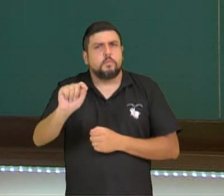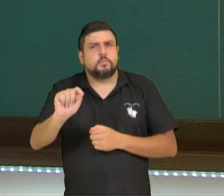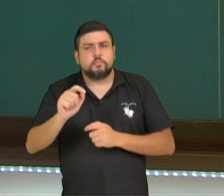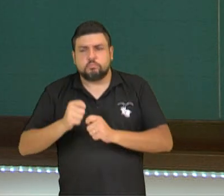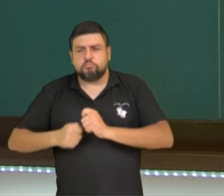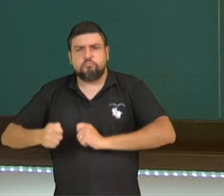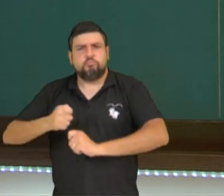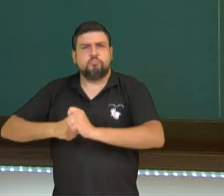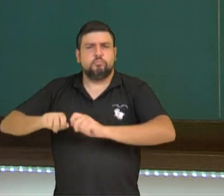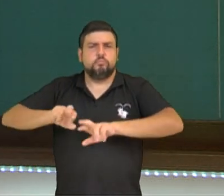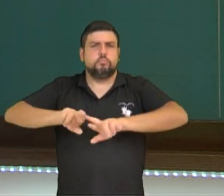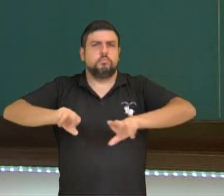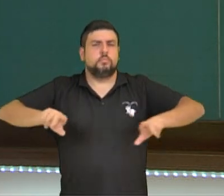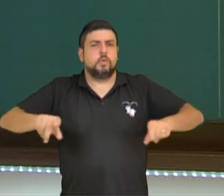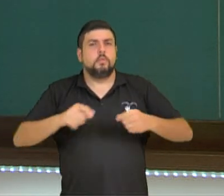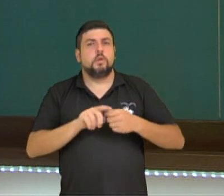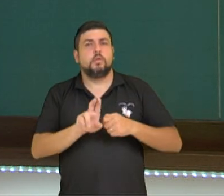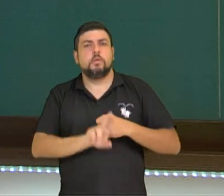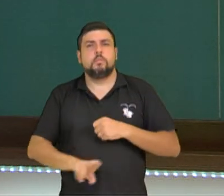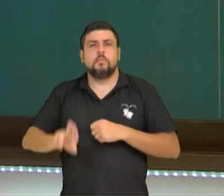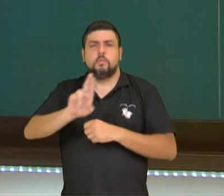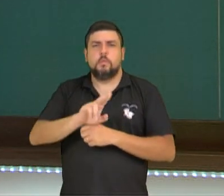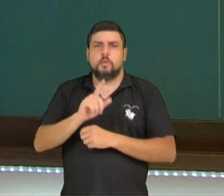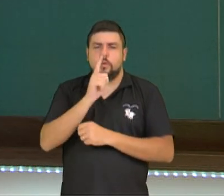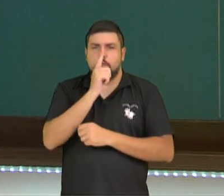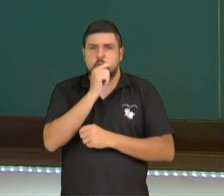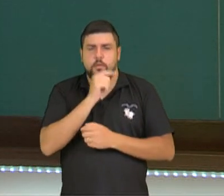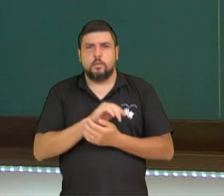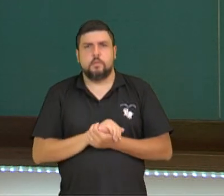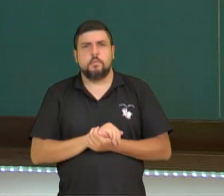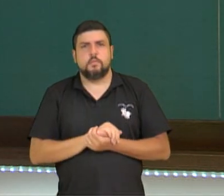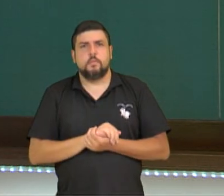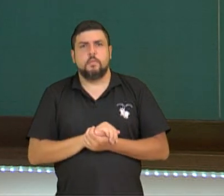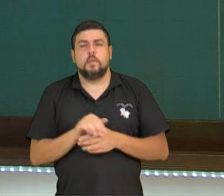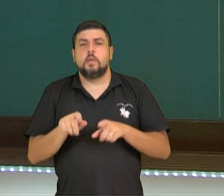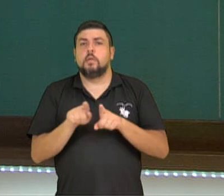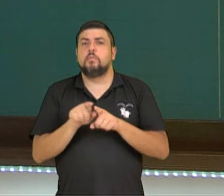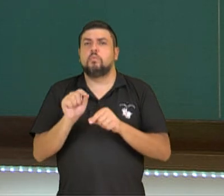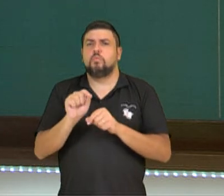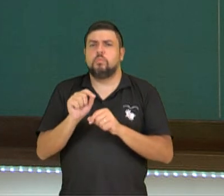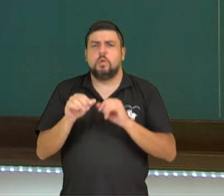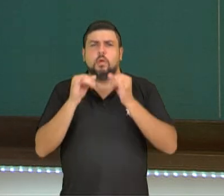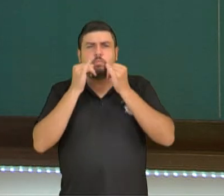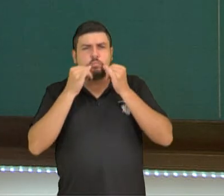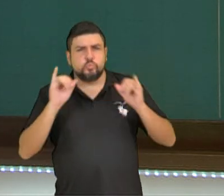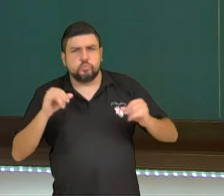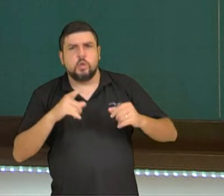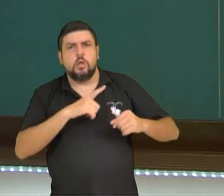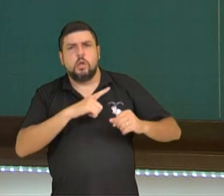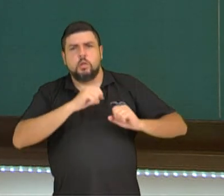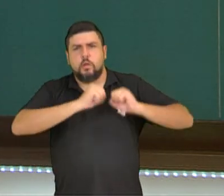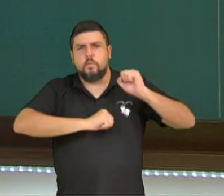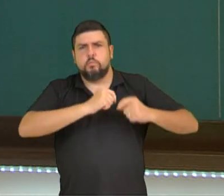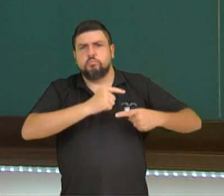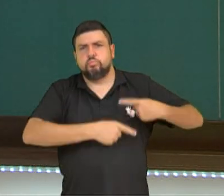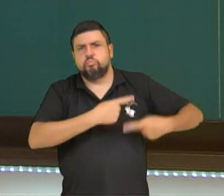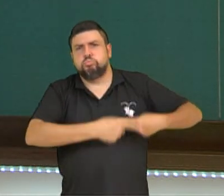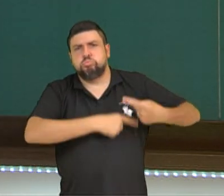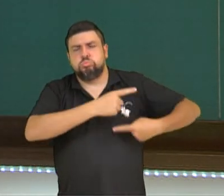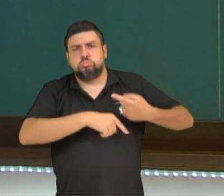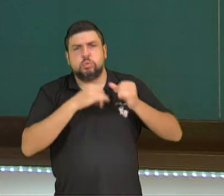todos os tipos e que utilizam a água do rio Iguaçu para isso. Inclusive geração de energia com várias hidrelétricas, entre